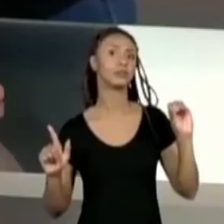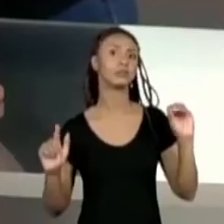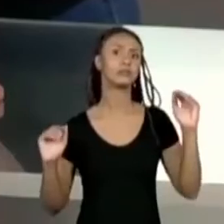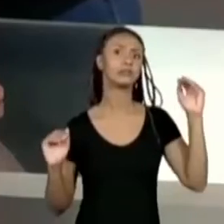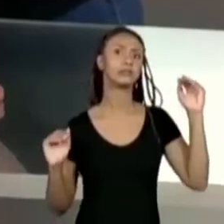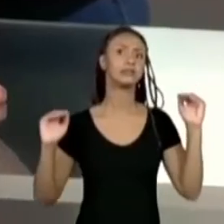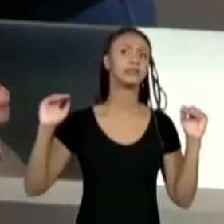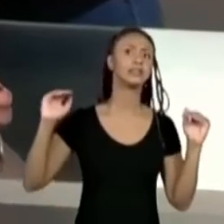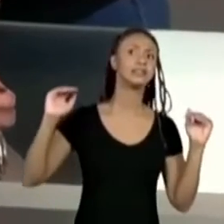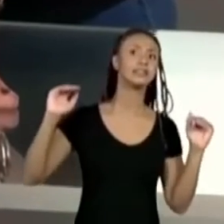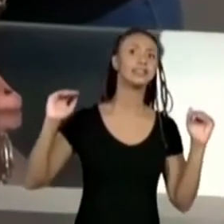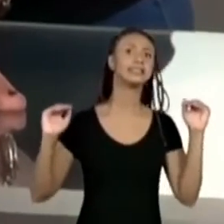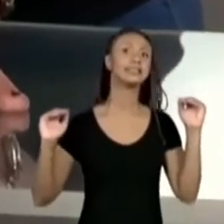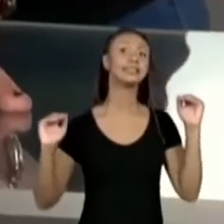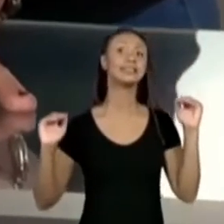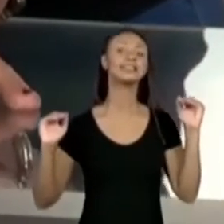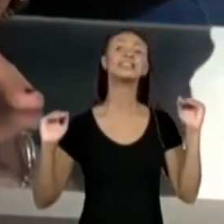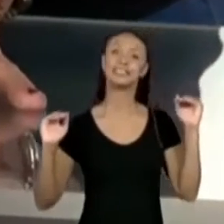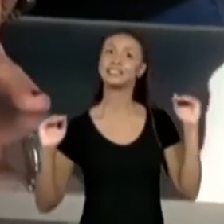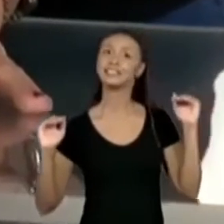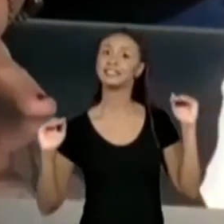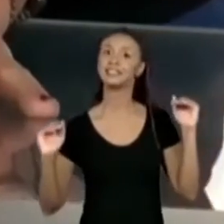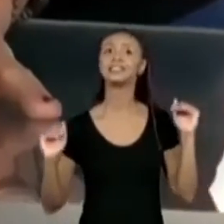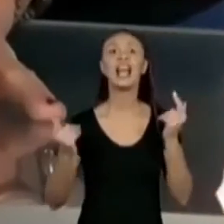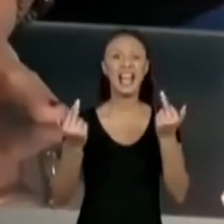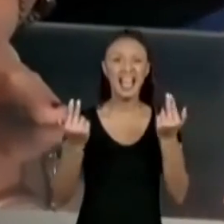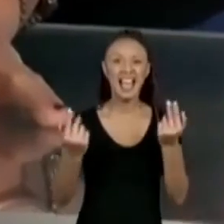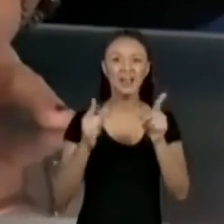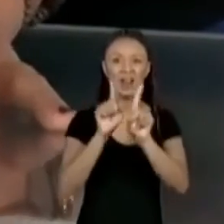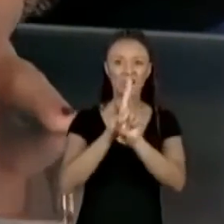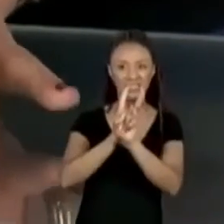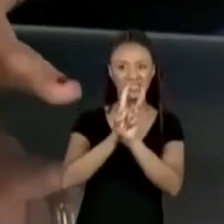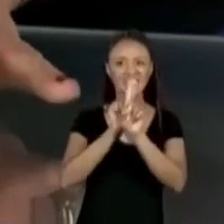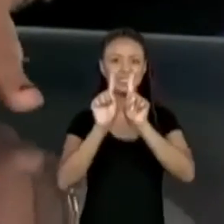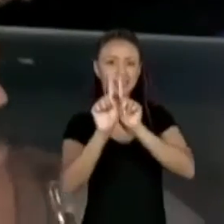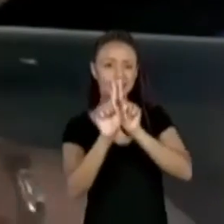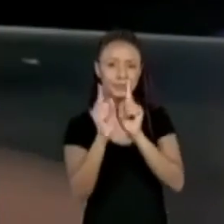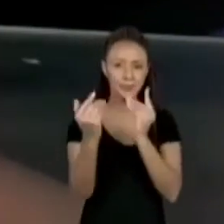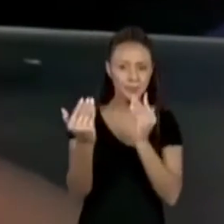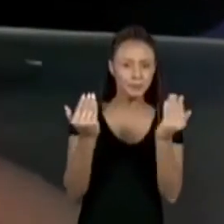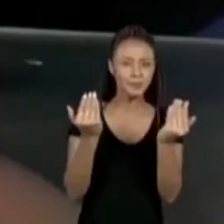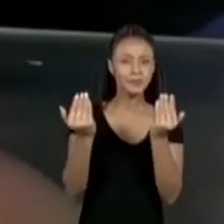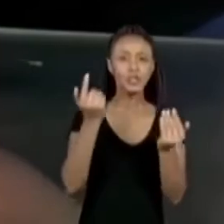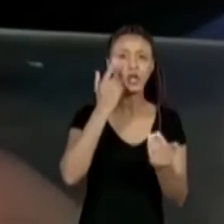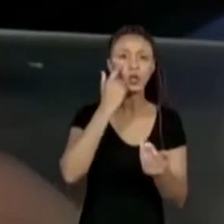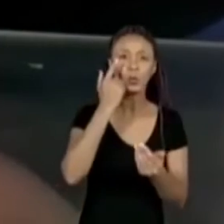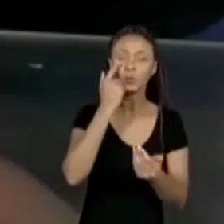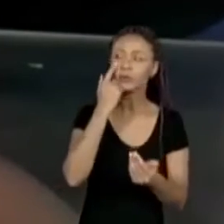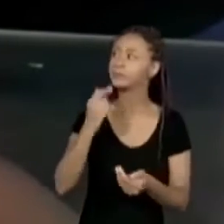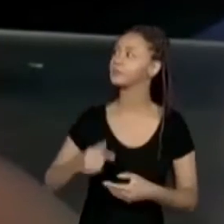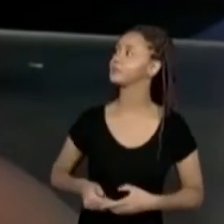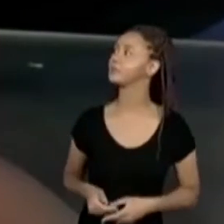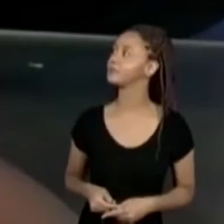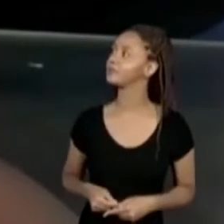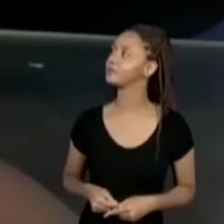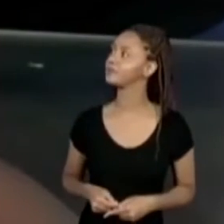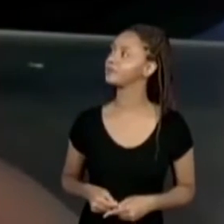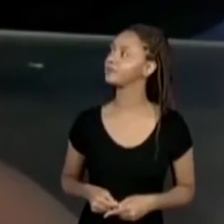A Raquel, né? Vamos fazer aquele esquema que a gente fez com o Paulo e com a Ana? Vamos colocar a Raquel na frente.